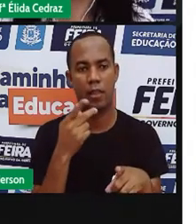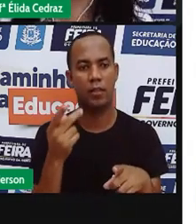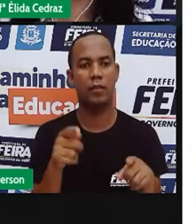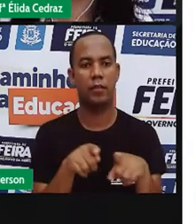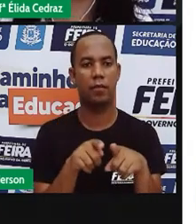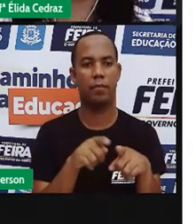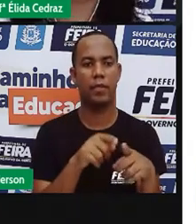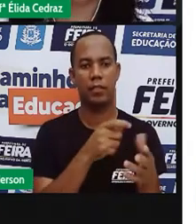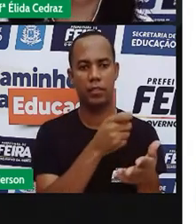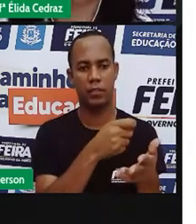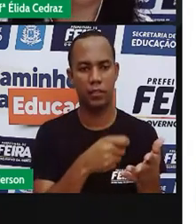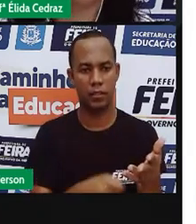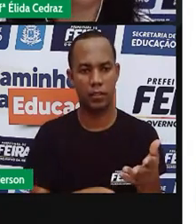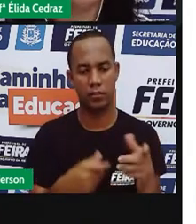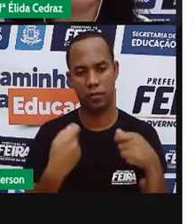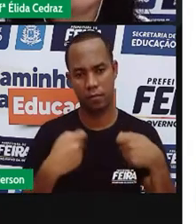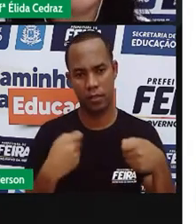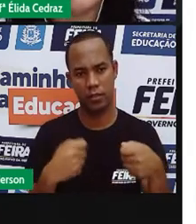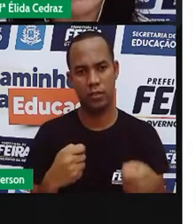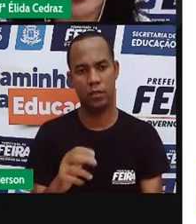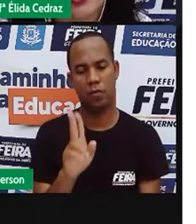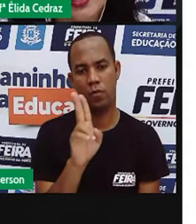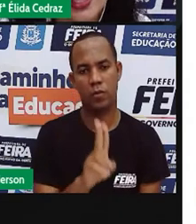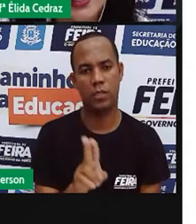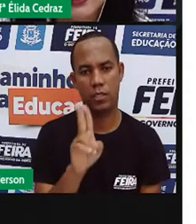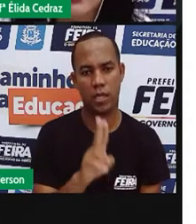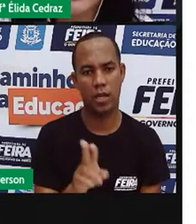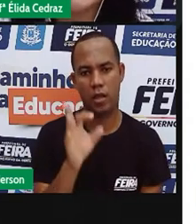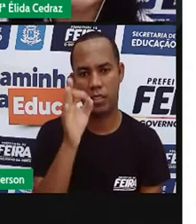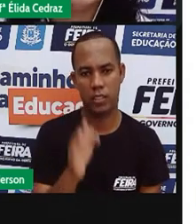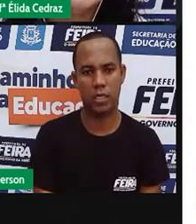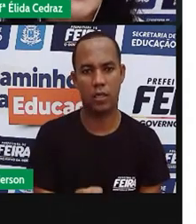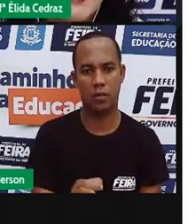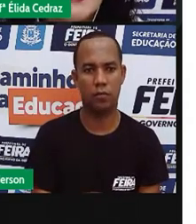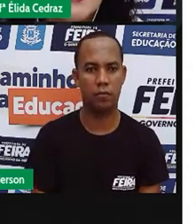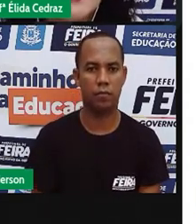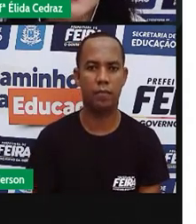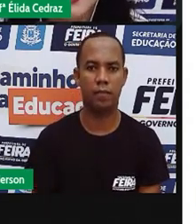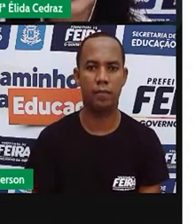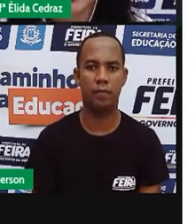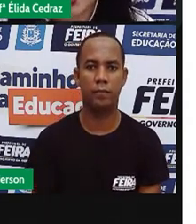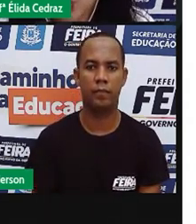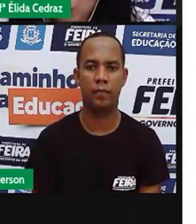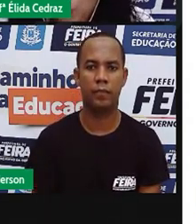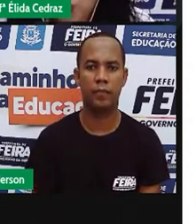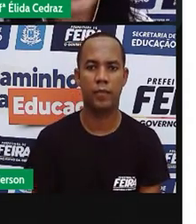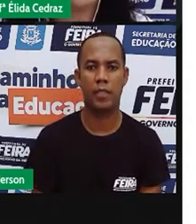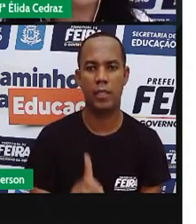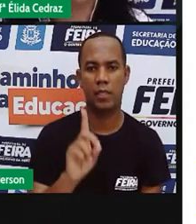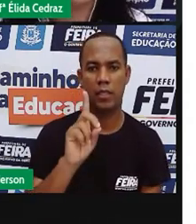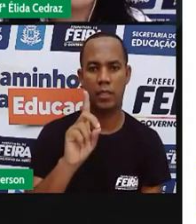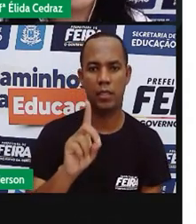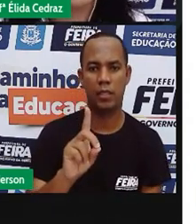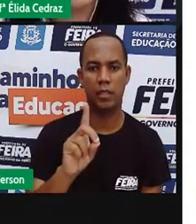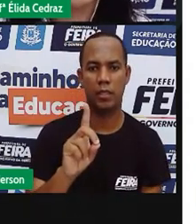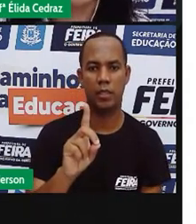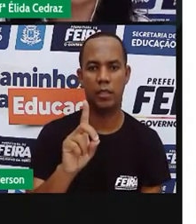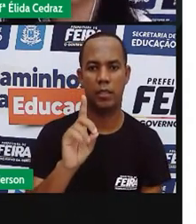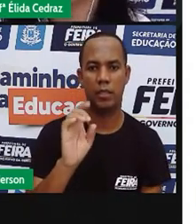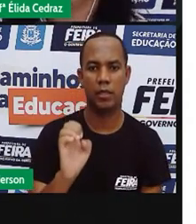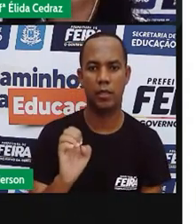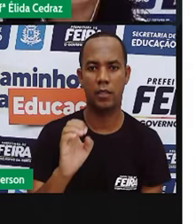e precisamos usá-las da forma correta. Decente. O contrário de